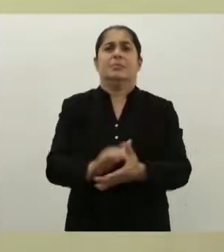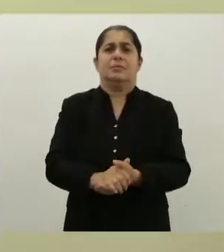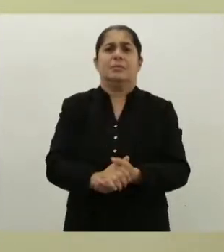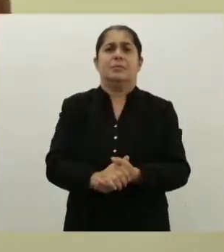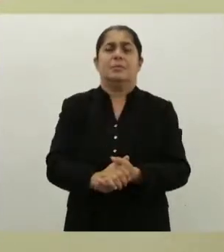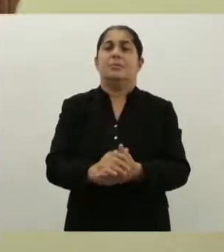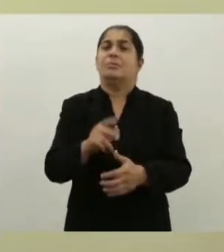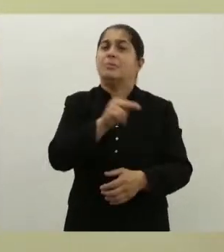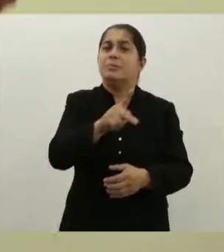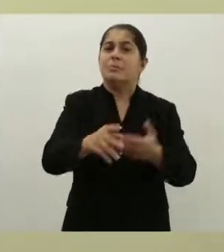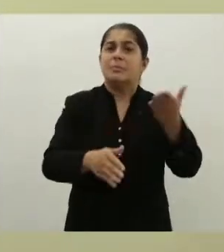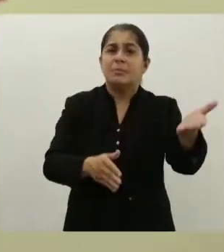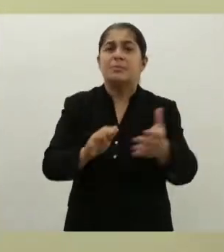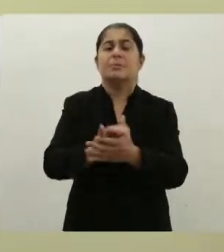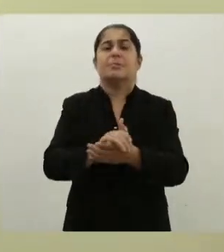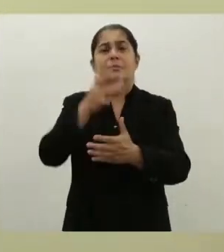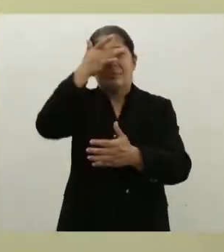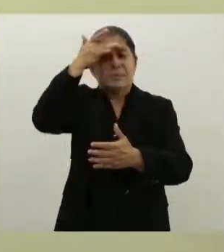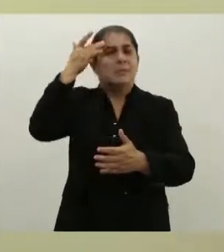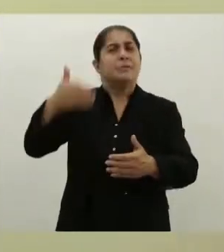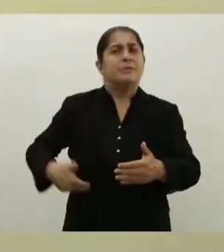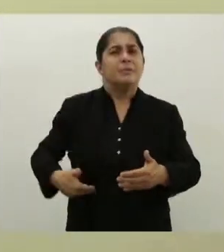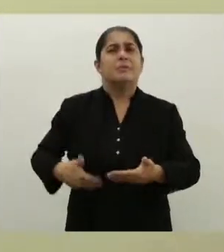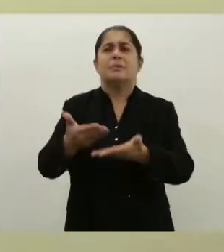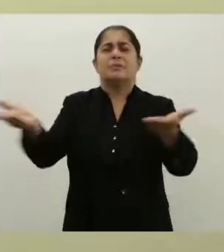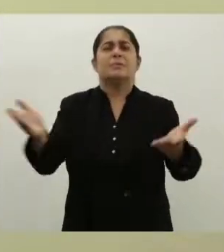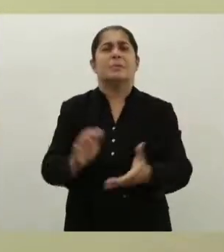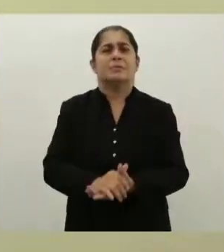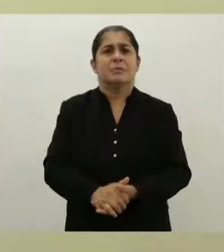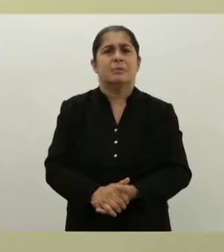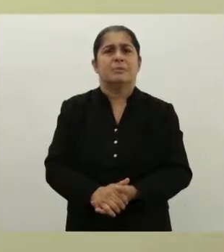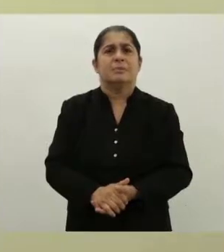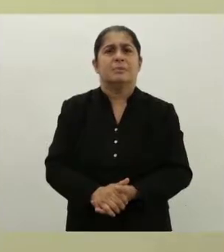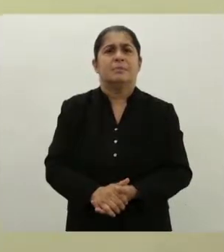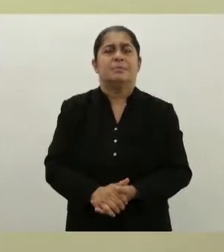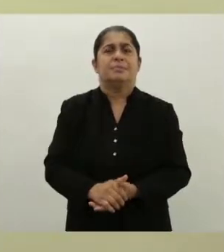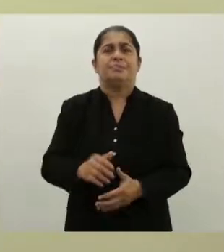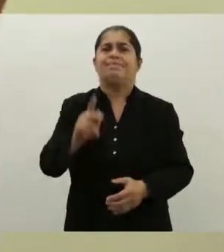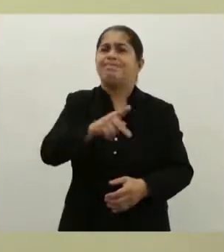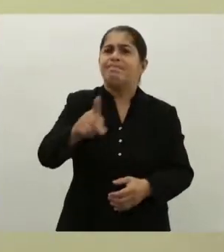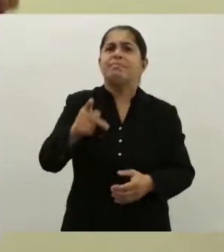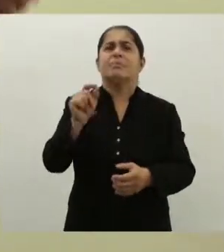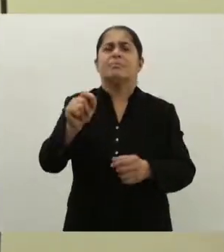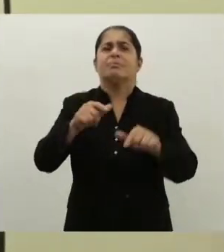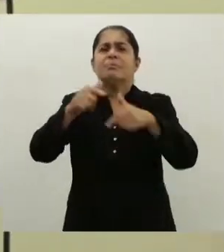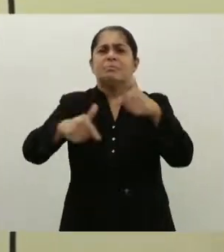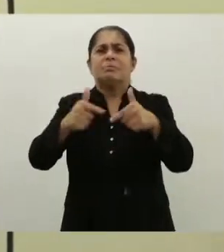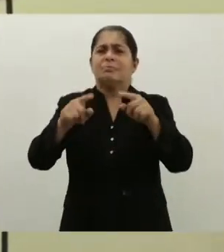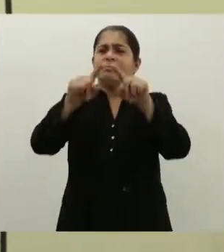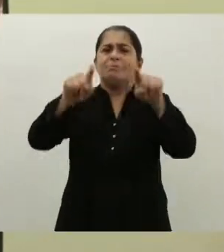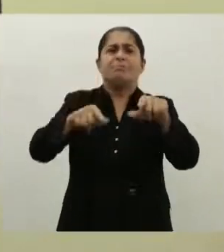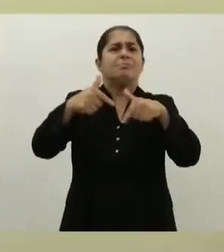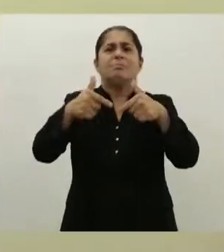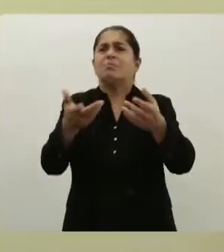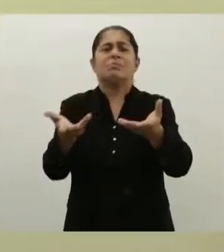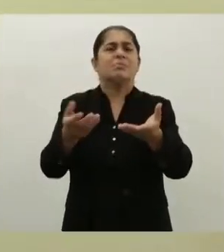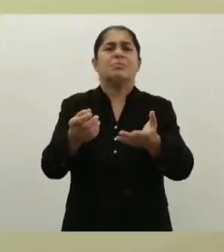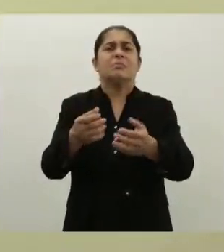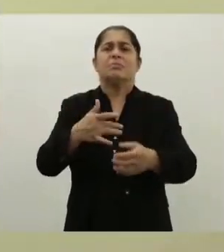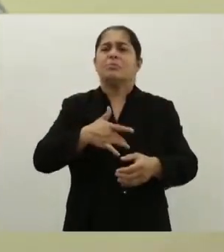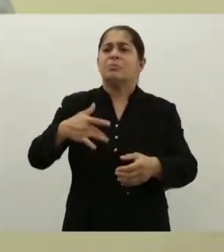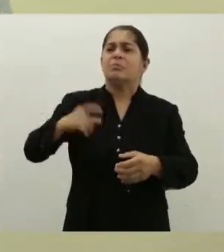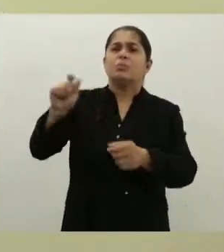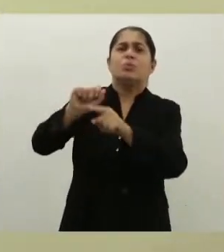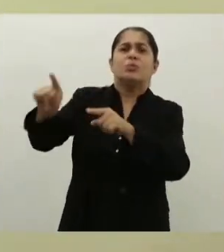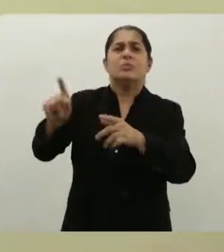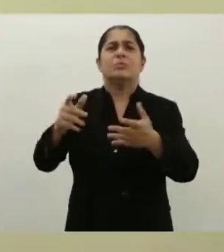E nós temos professores e servidores com fome. Nós temos professores e servidores sem poder pagar o seu plano de saúde,